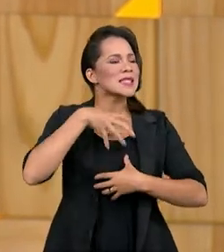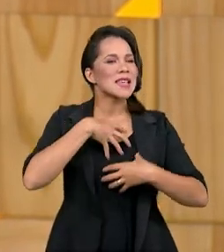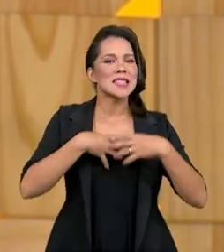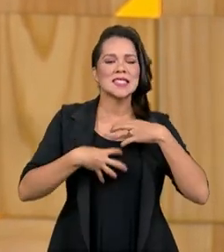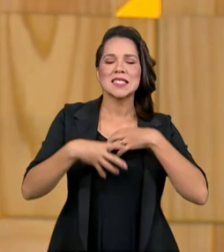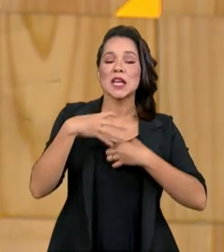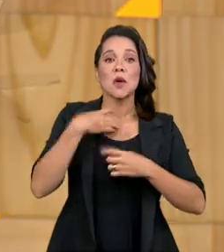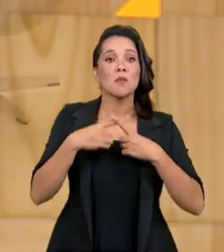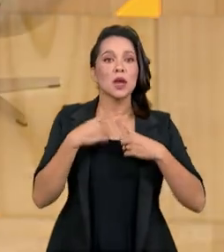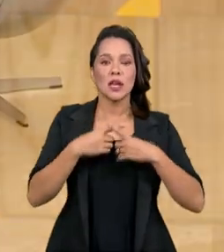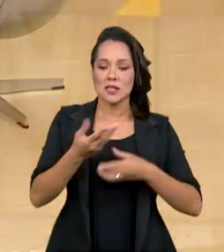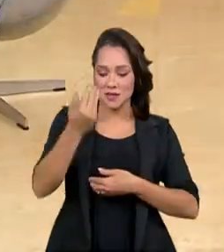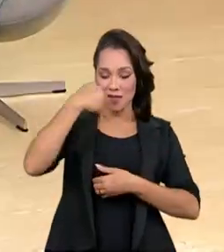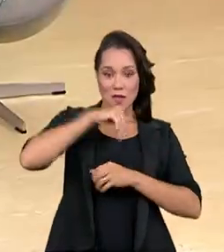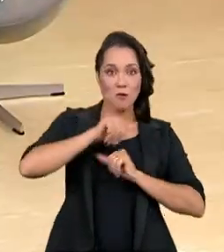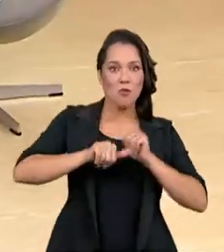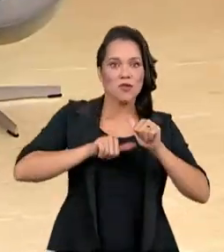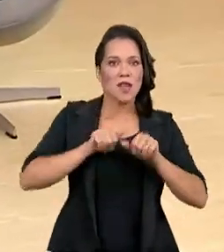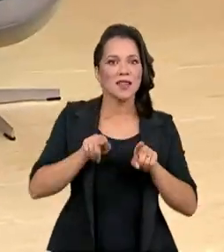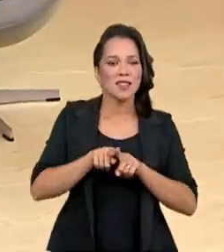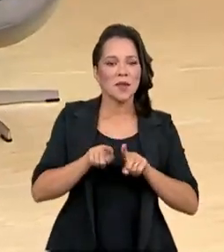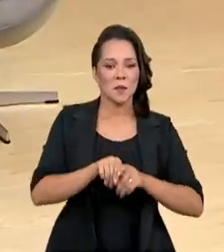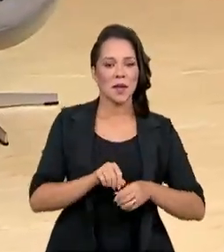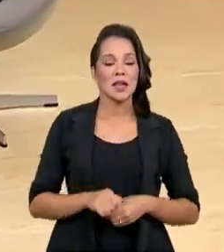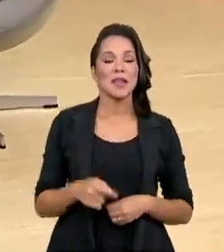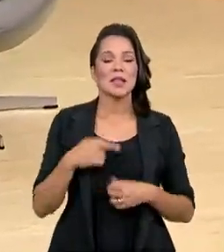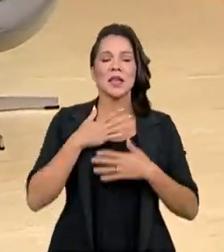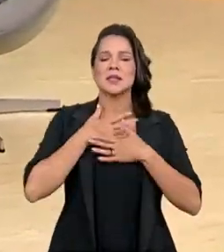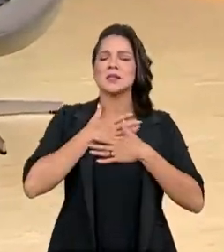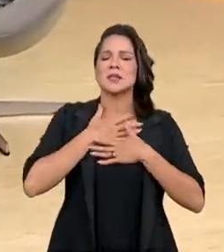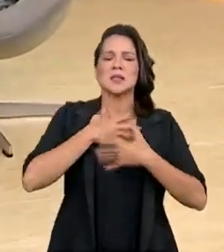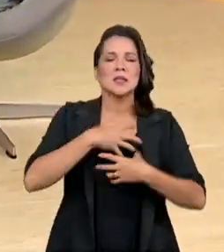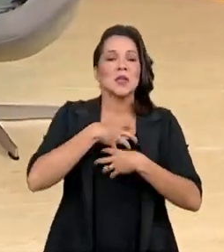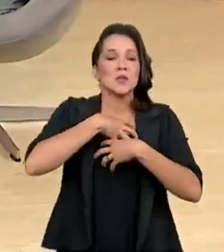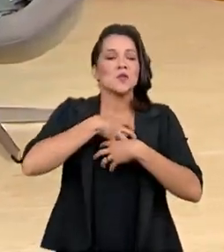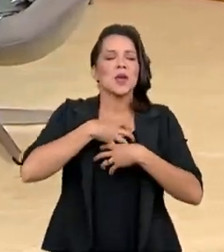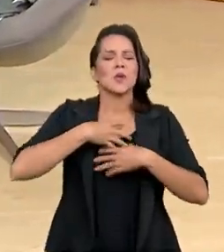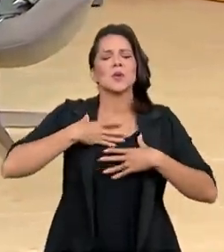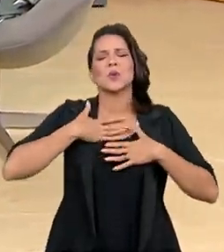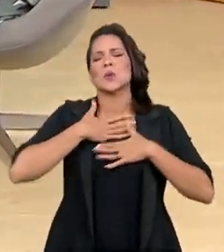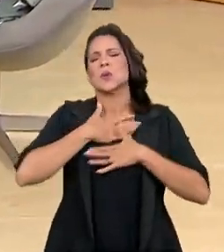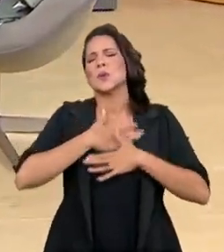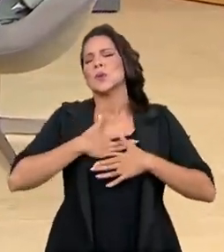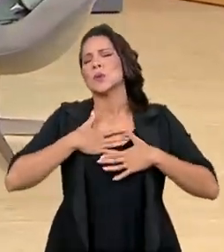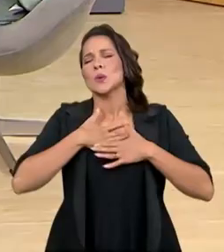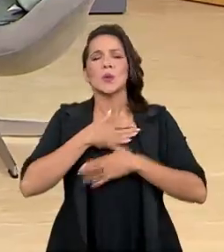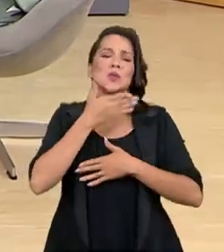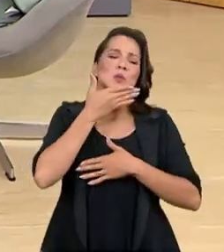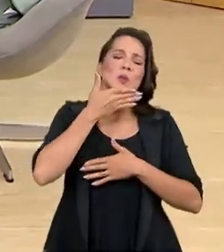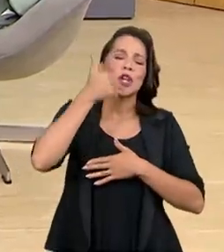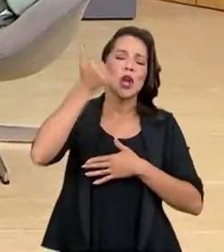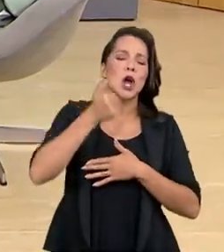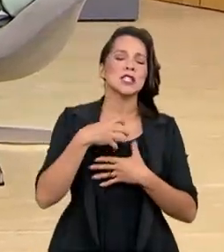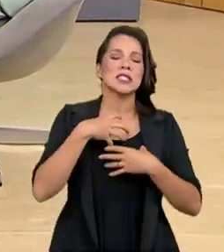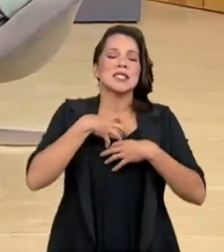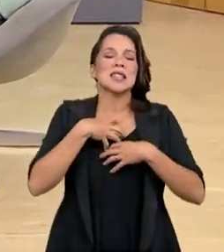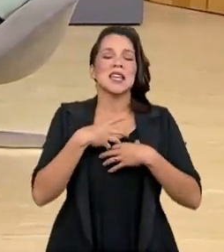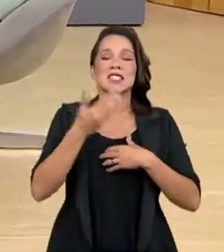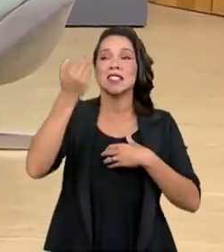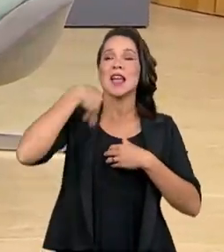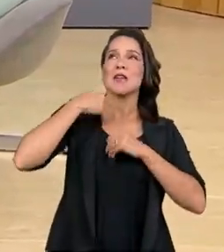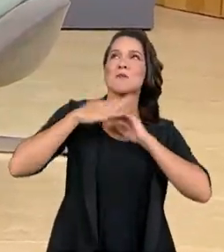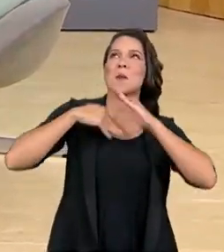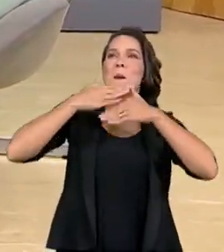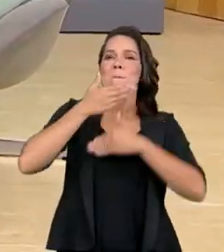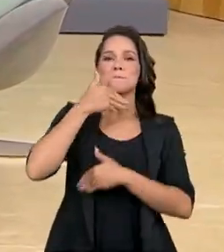gera também uma mudança, gera uma sensação de melhoria também no ser